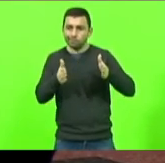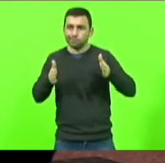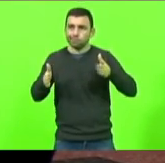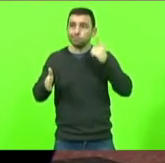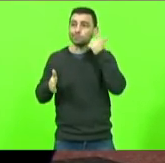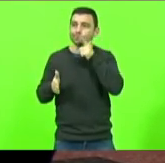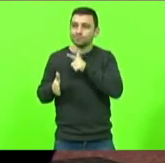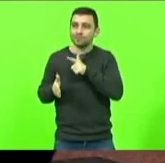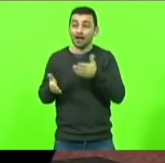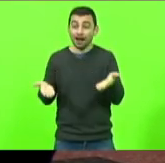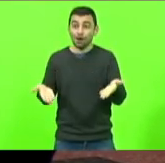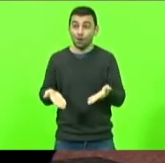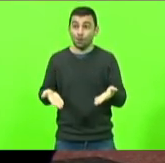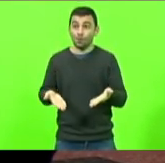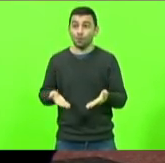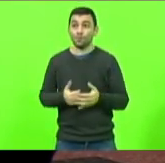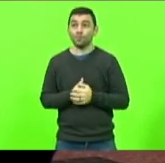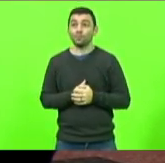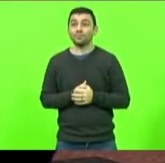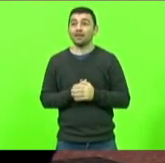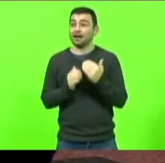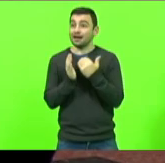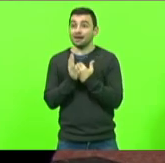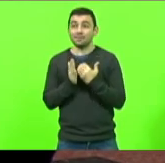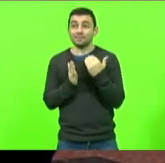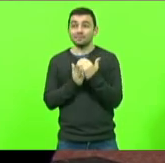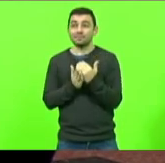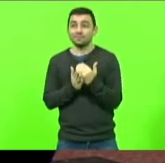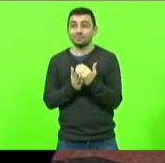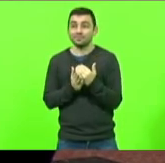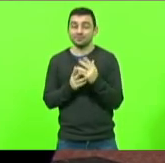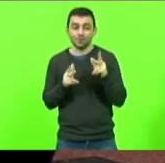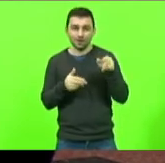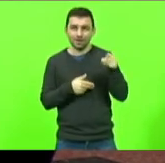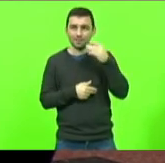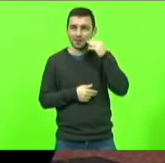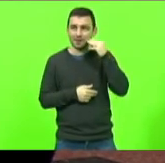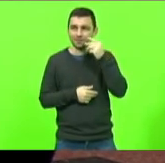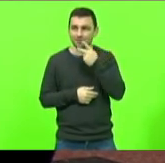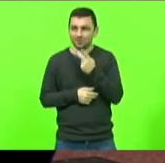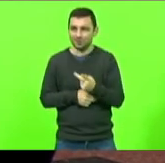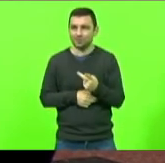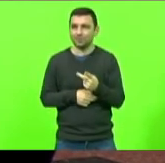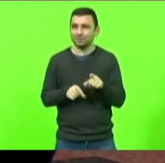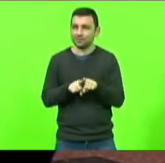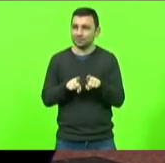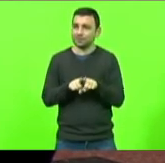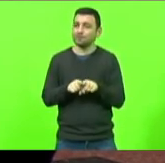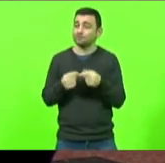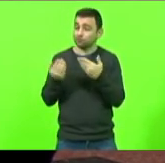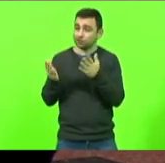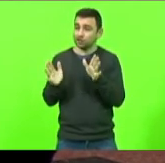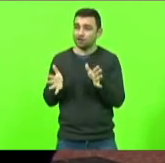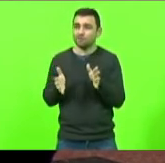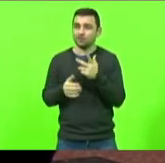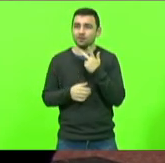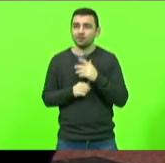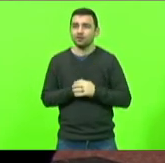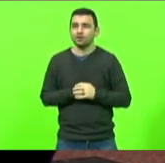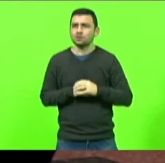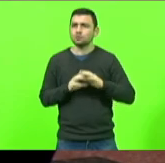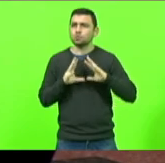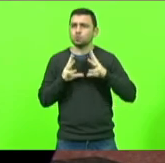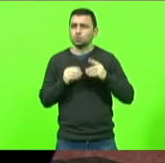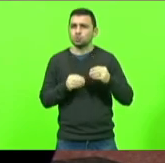agora mais do que nunca como disse a deputada Marlene e a própria senhora já falou passando por toda